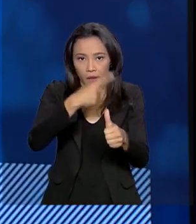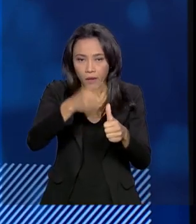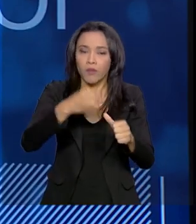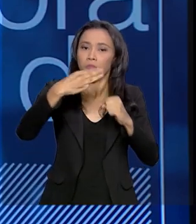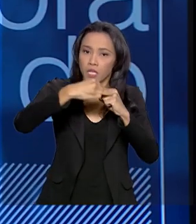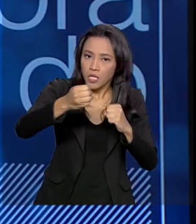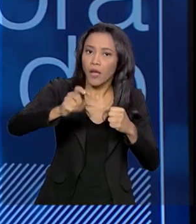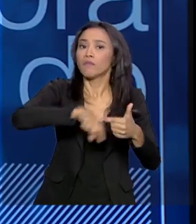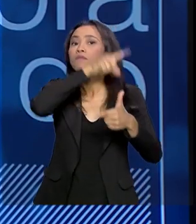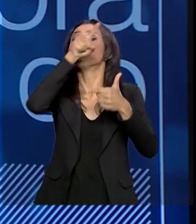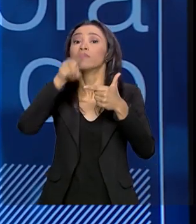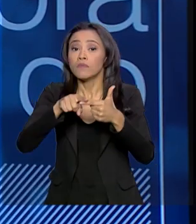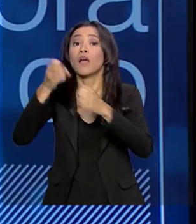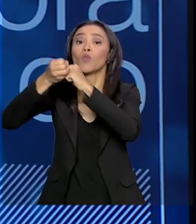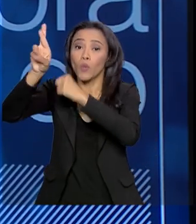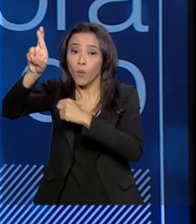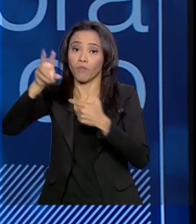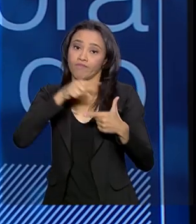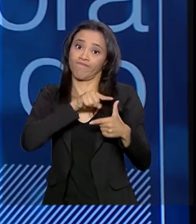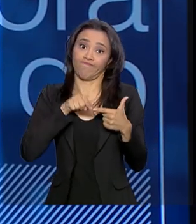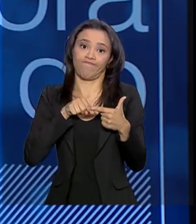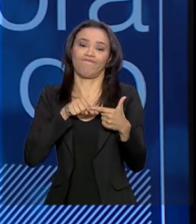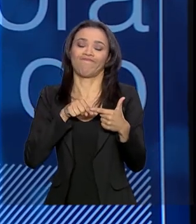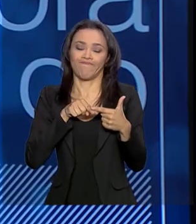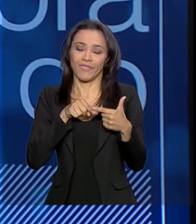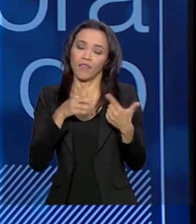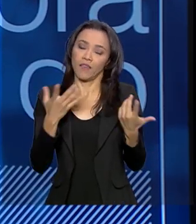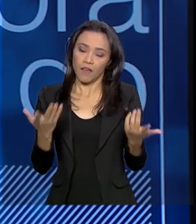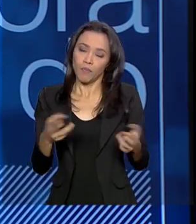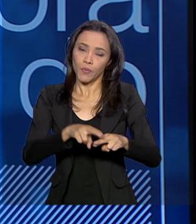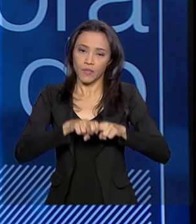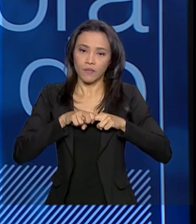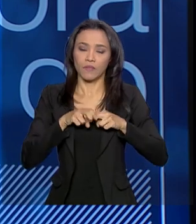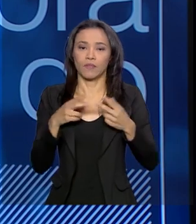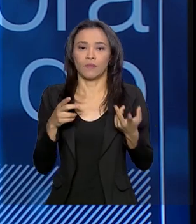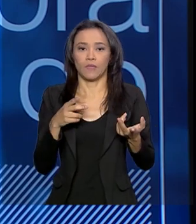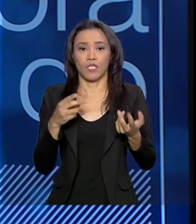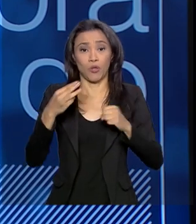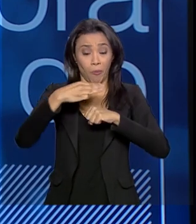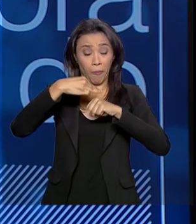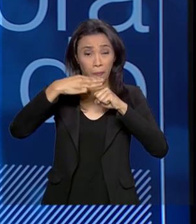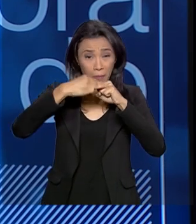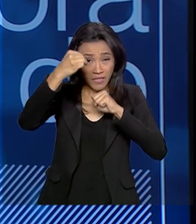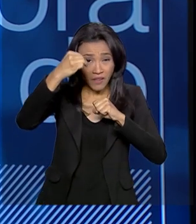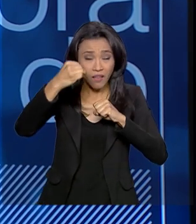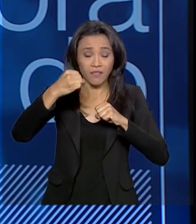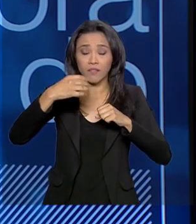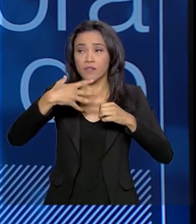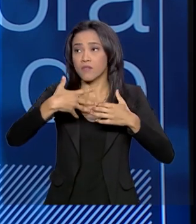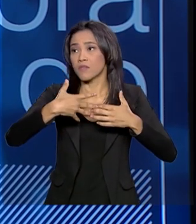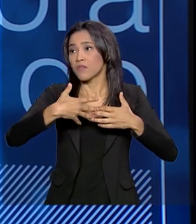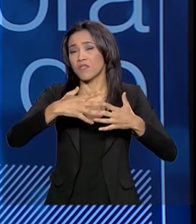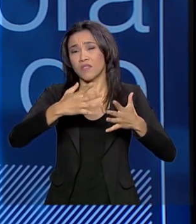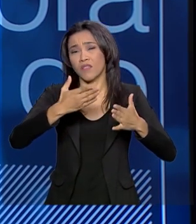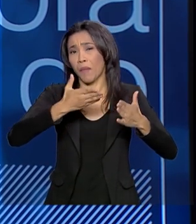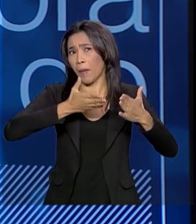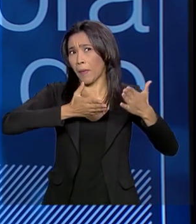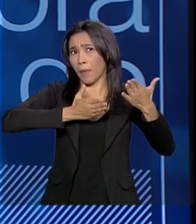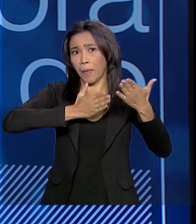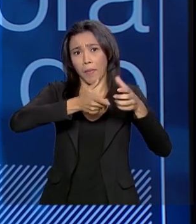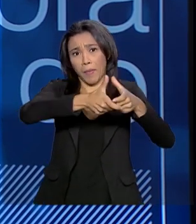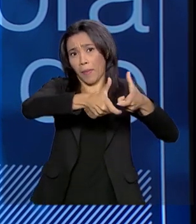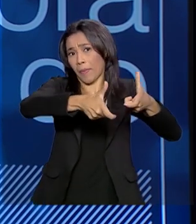doutorado. Então, é uma das razões pelas quais o mestrado está sendo muito, ultrapassando a meta já.